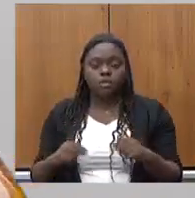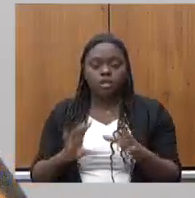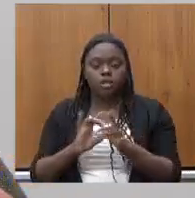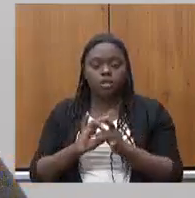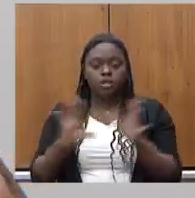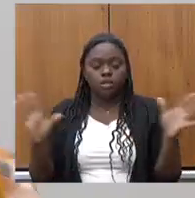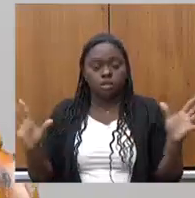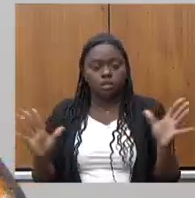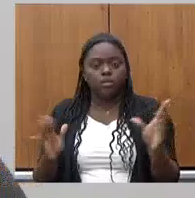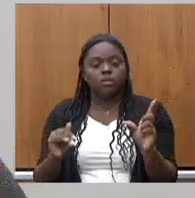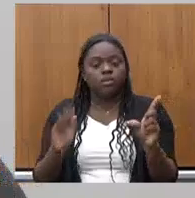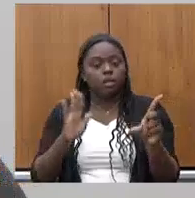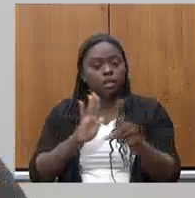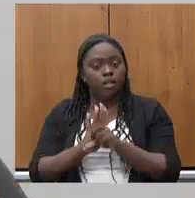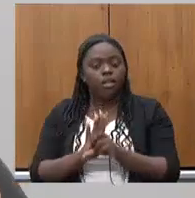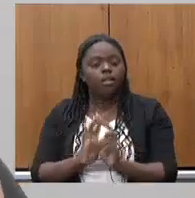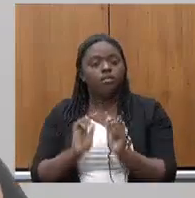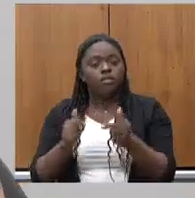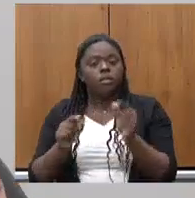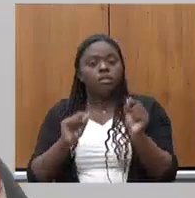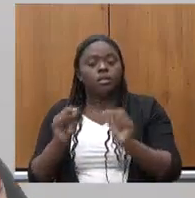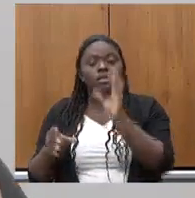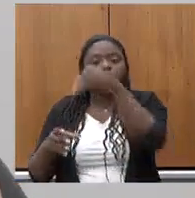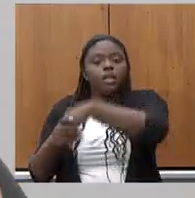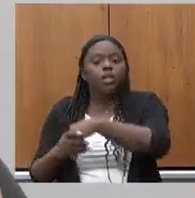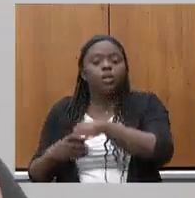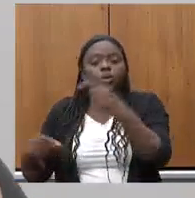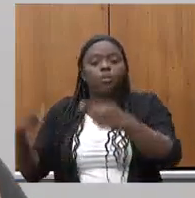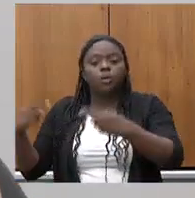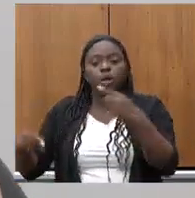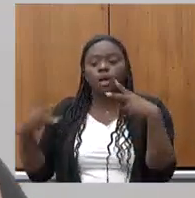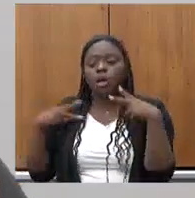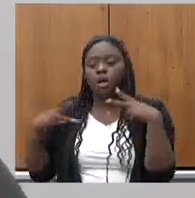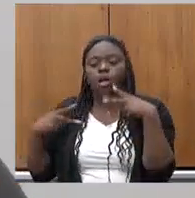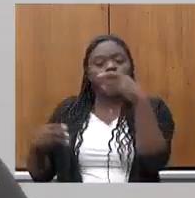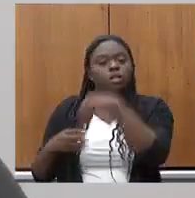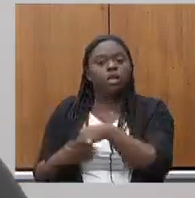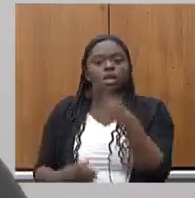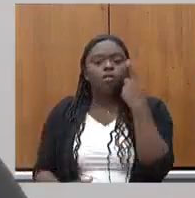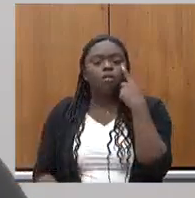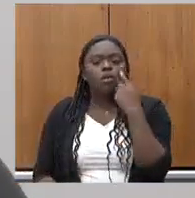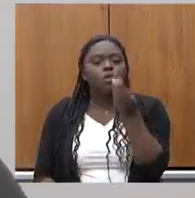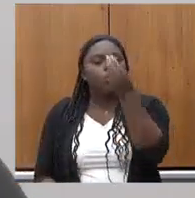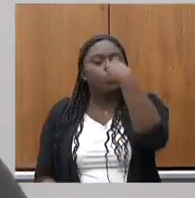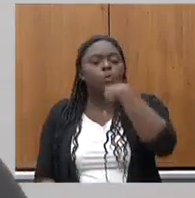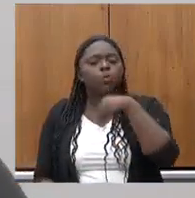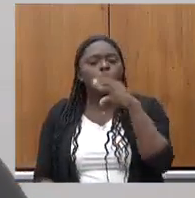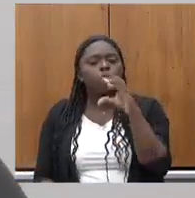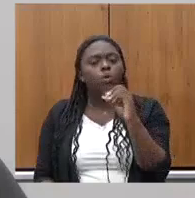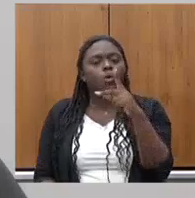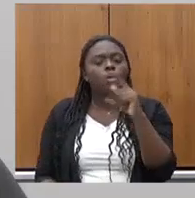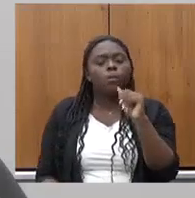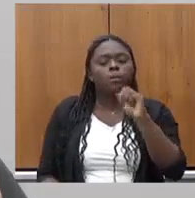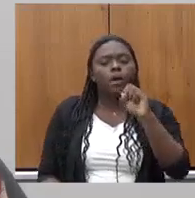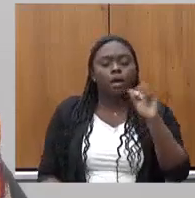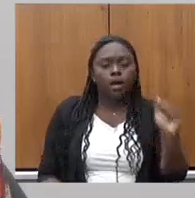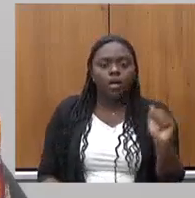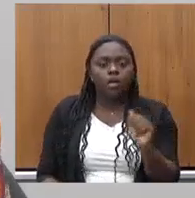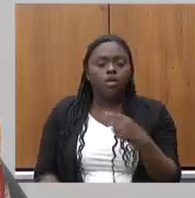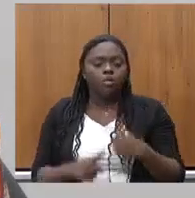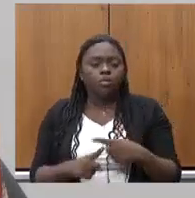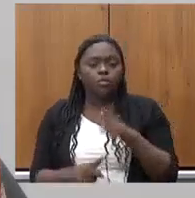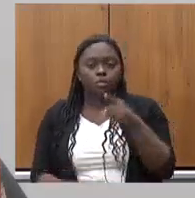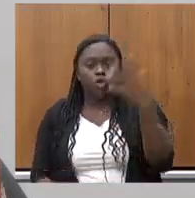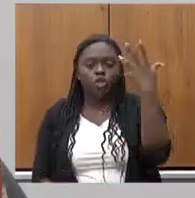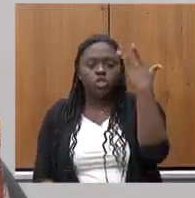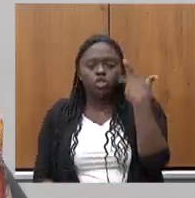vocês fizeram para a política de privatização por dentro olha o que vocês distribuíram do lucro da Copasa enquanto vocês deixam dias